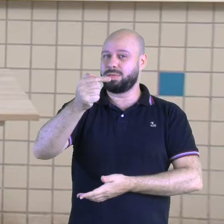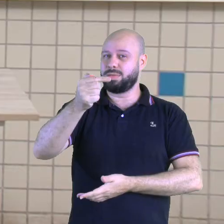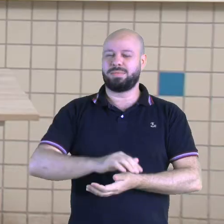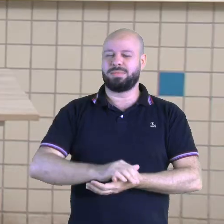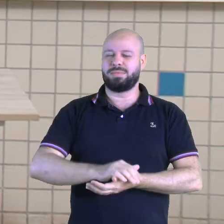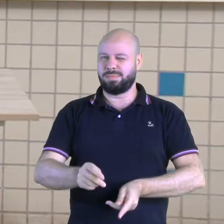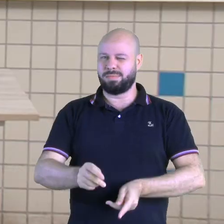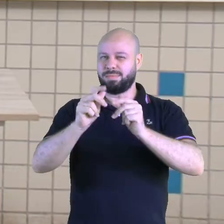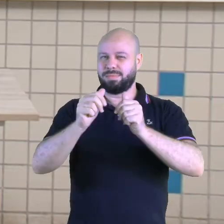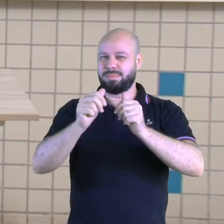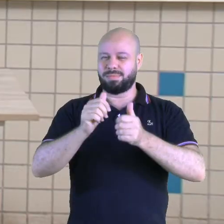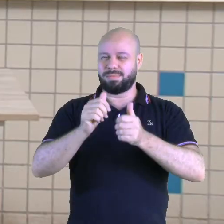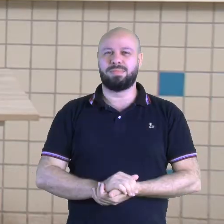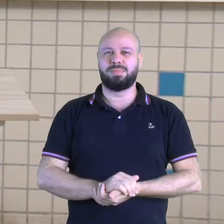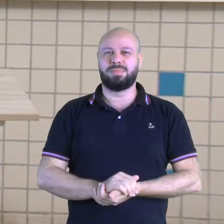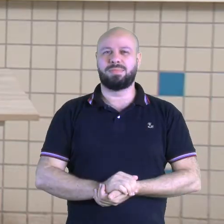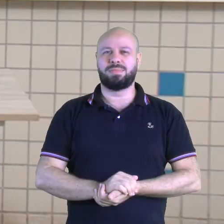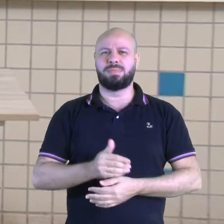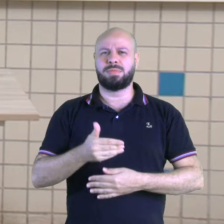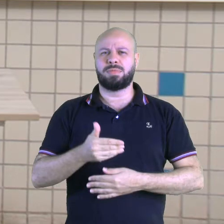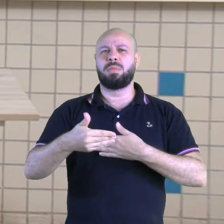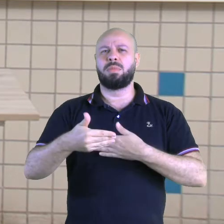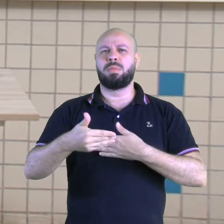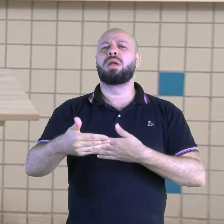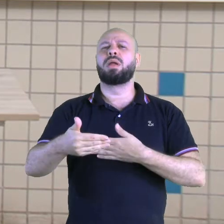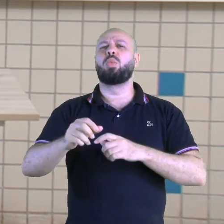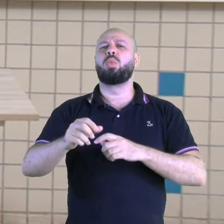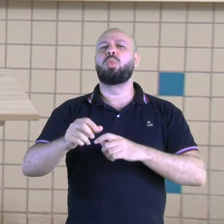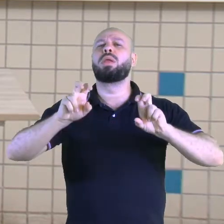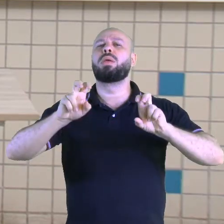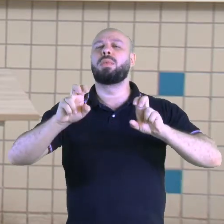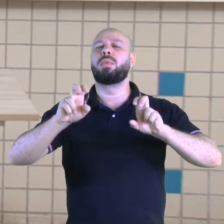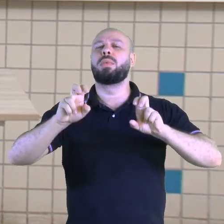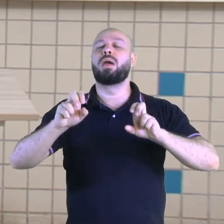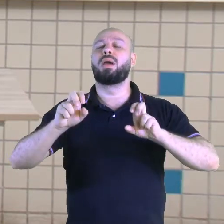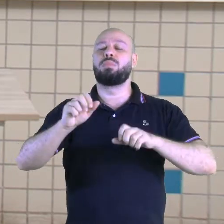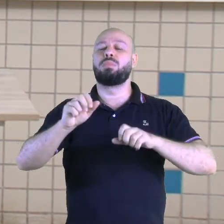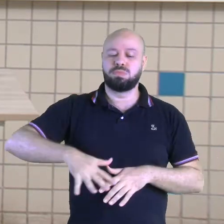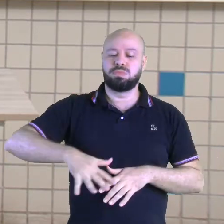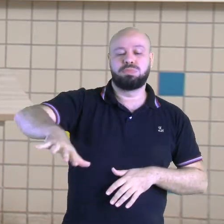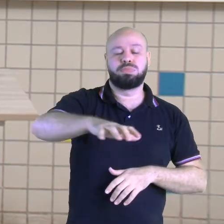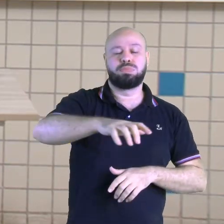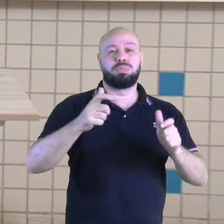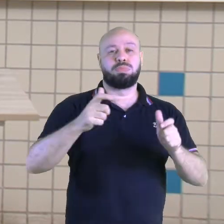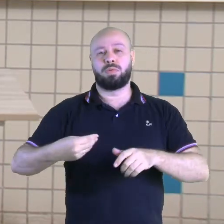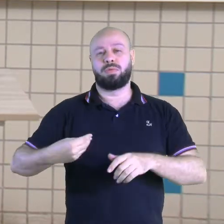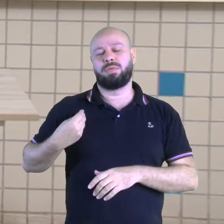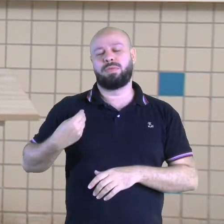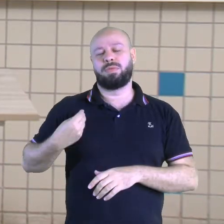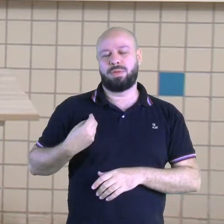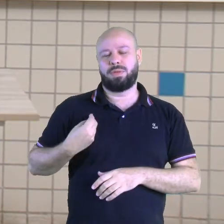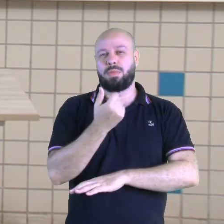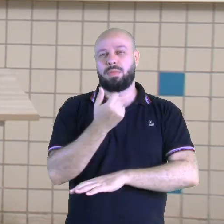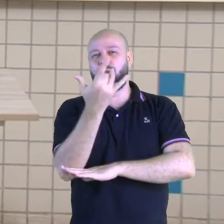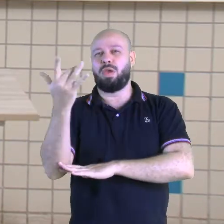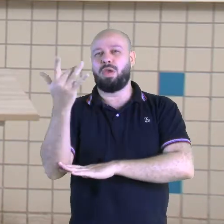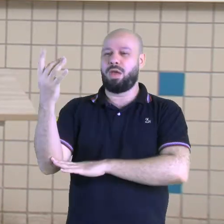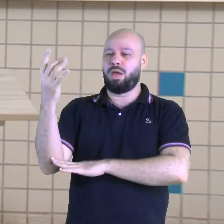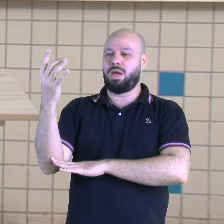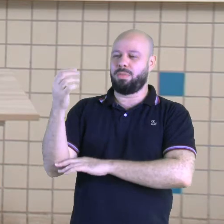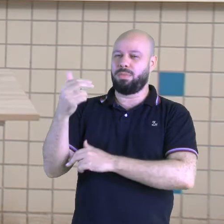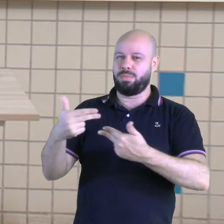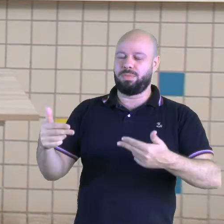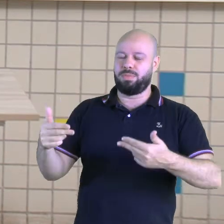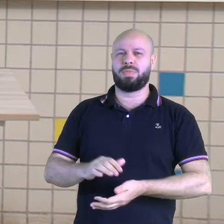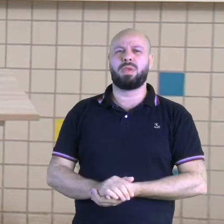ok? Nós vamos continuar falando sobre o meio em que vivemos, o meio ambiente. Nós vamos tratar esse